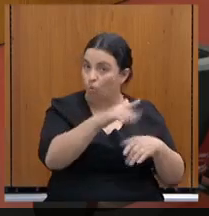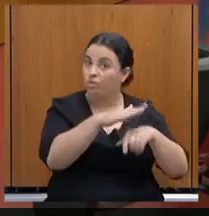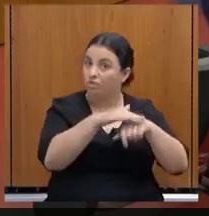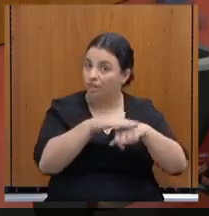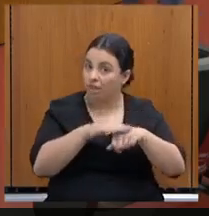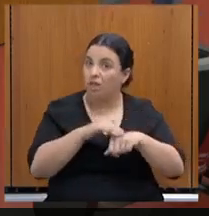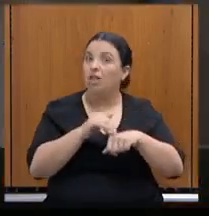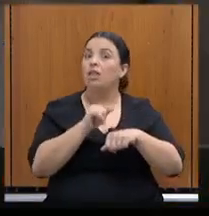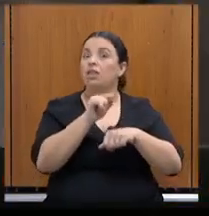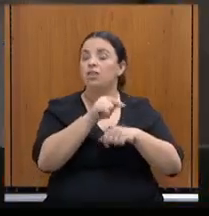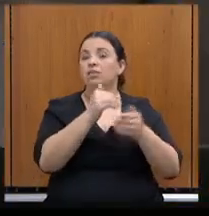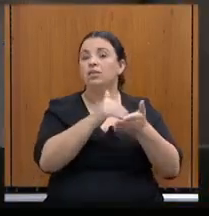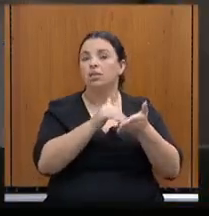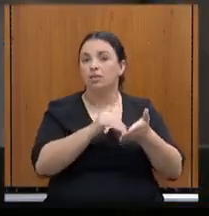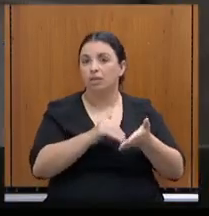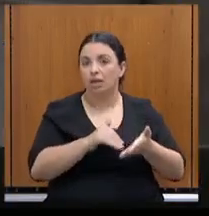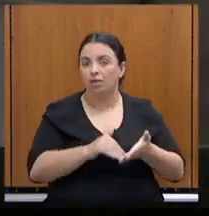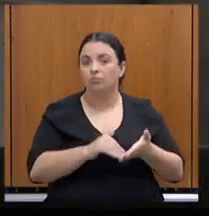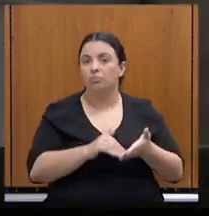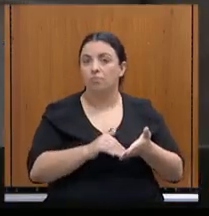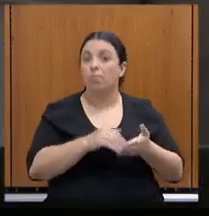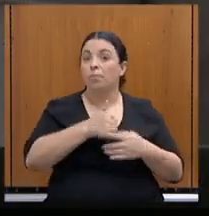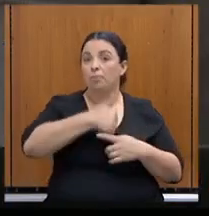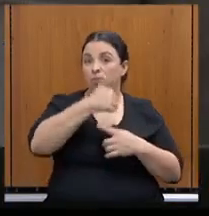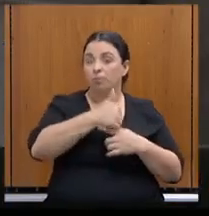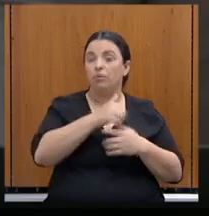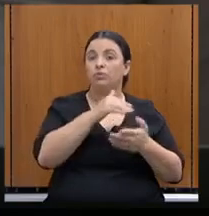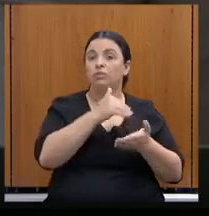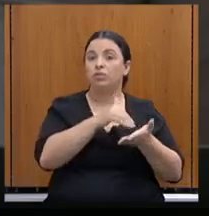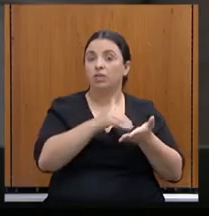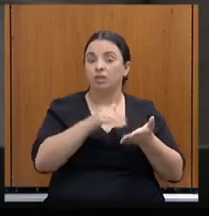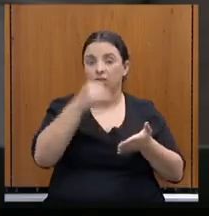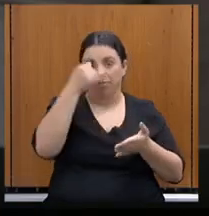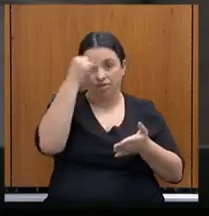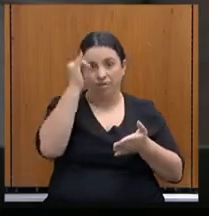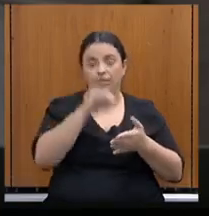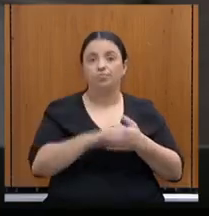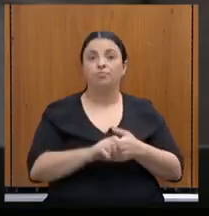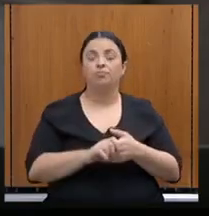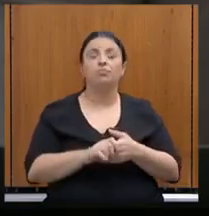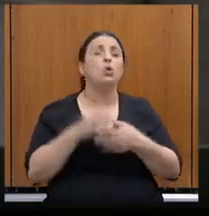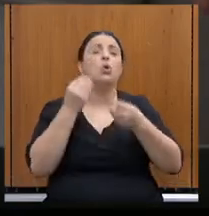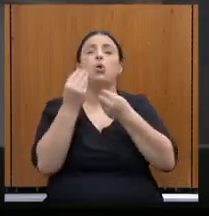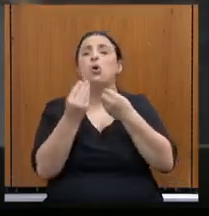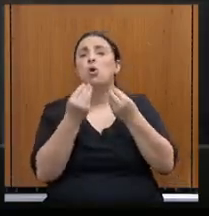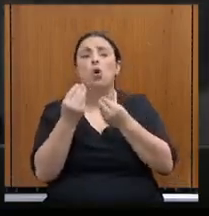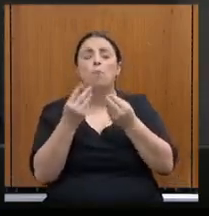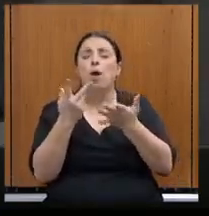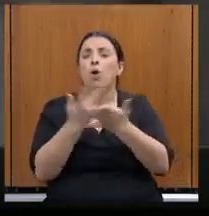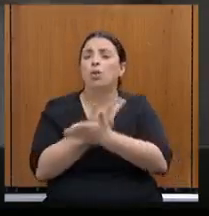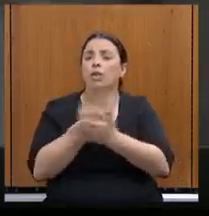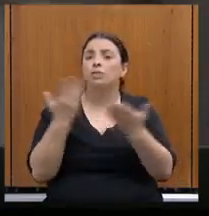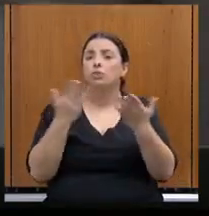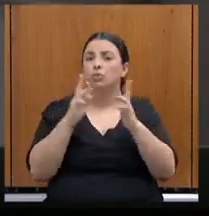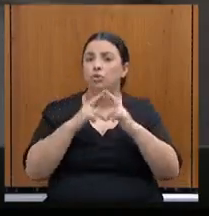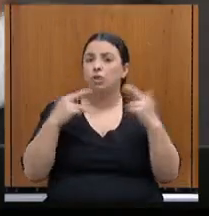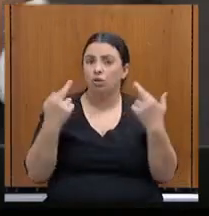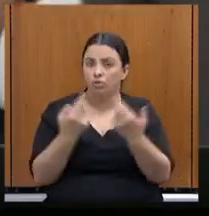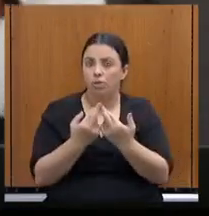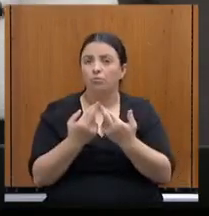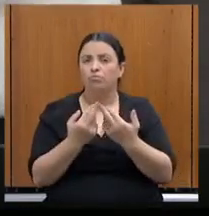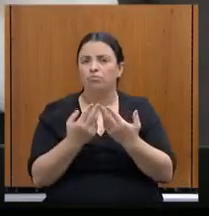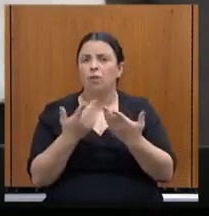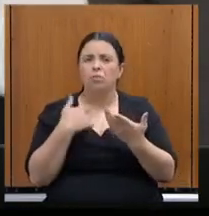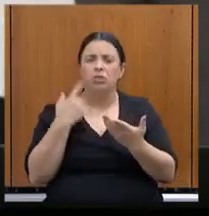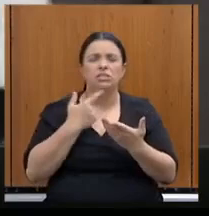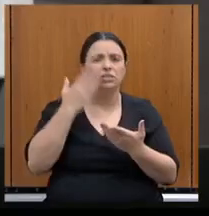depois do secretário da Fazenda. A organização dos trabalhos, só para orientação, para a gente disciplinar